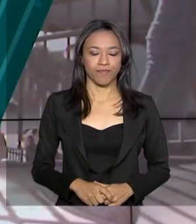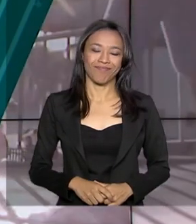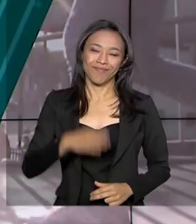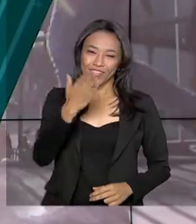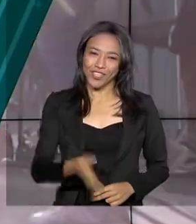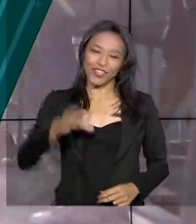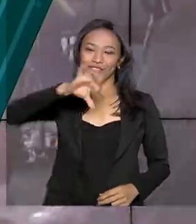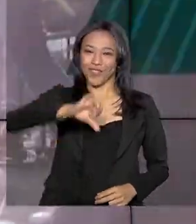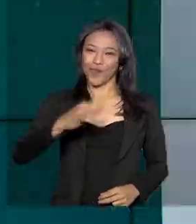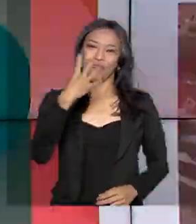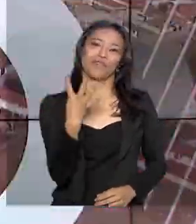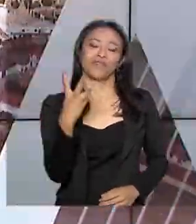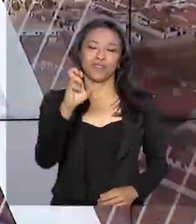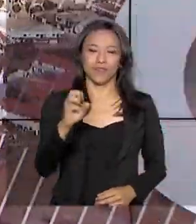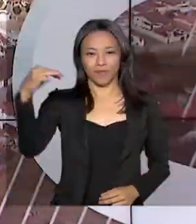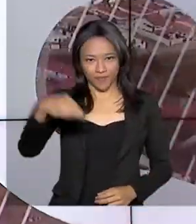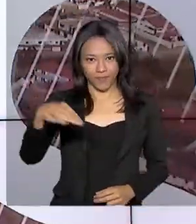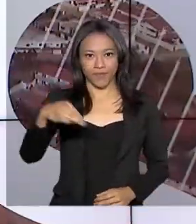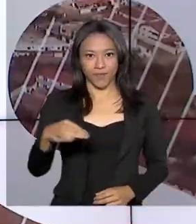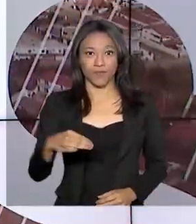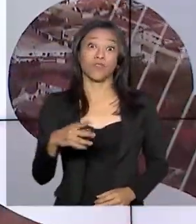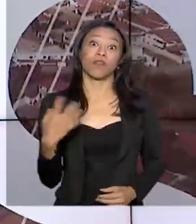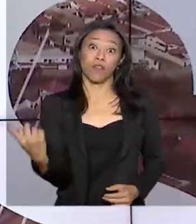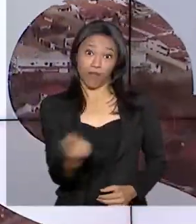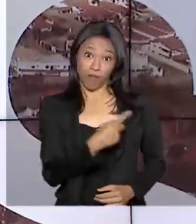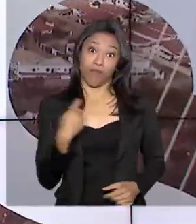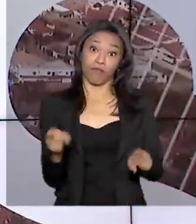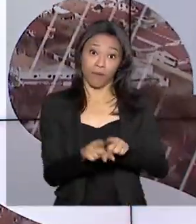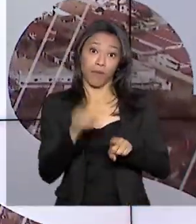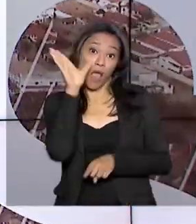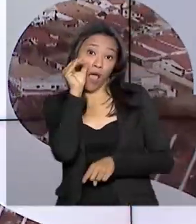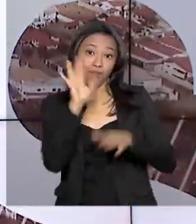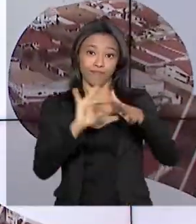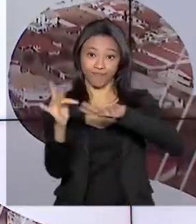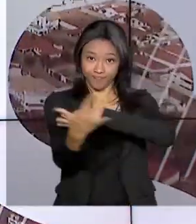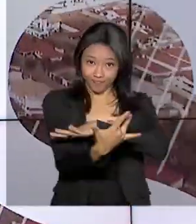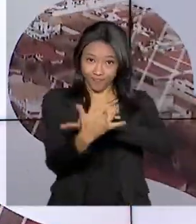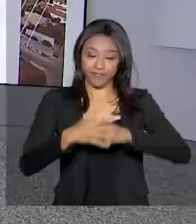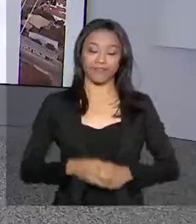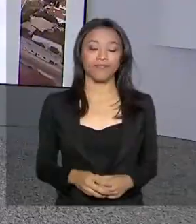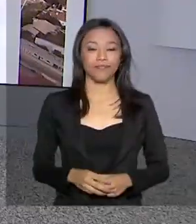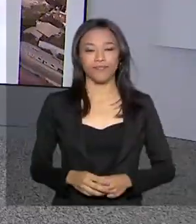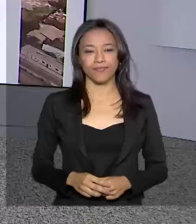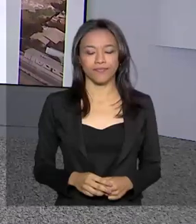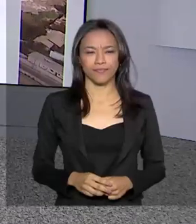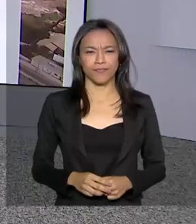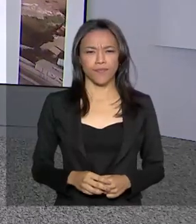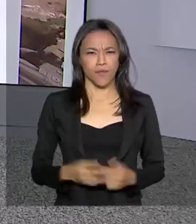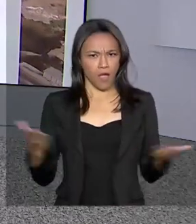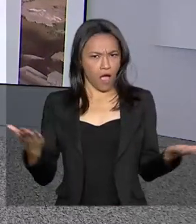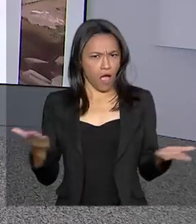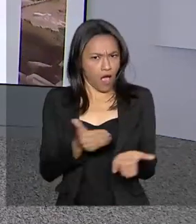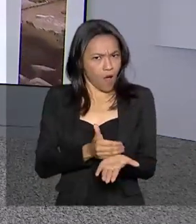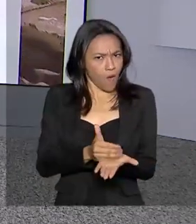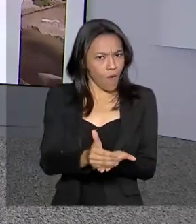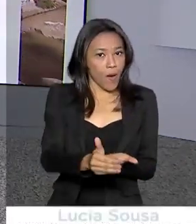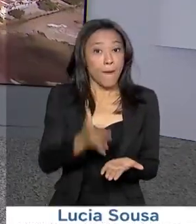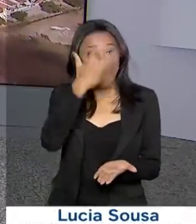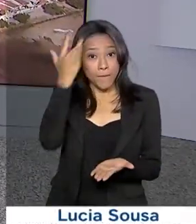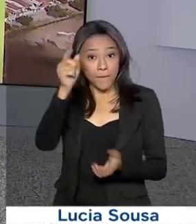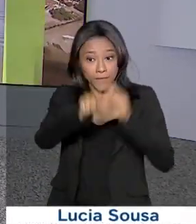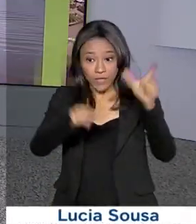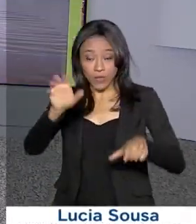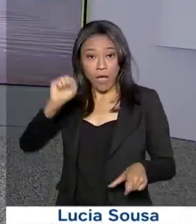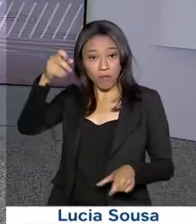São 9 horas e 45 minutos, estamos ao vivo também pelas redes sociais. A partir de agora, aposentados e